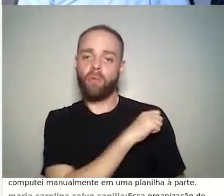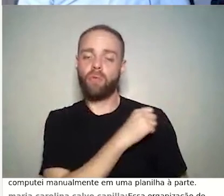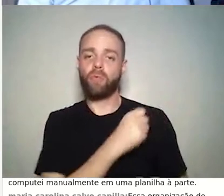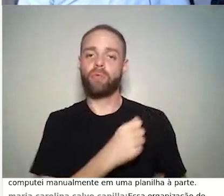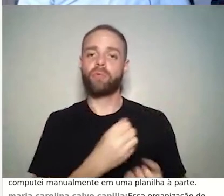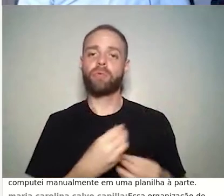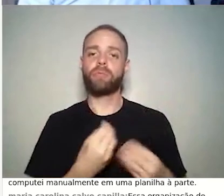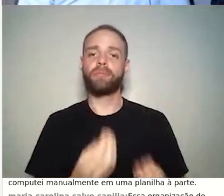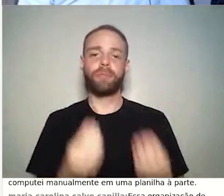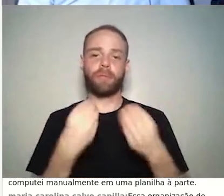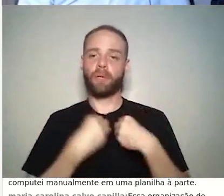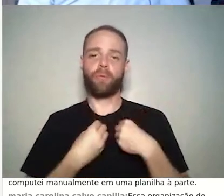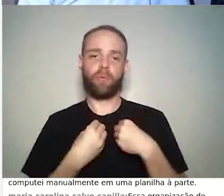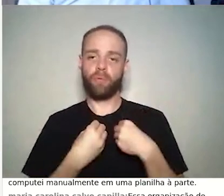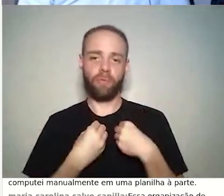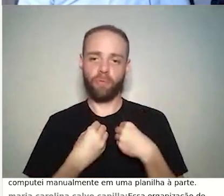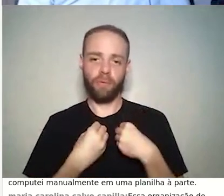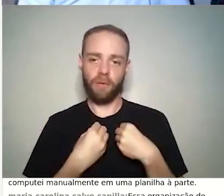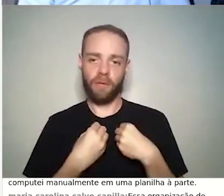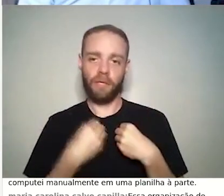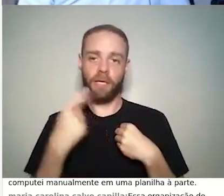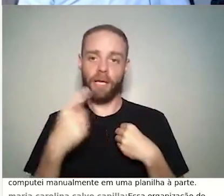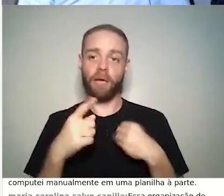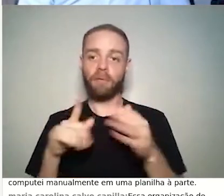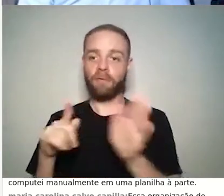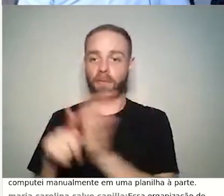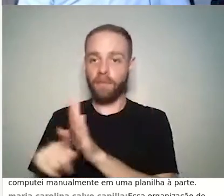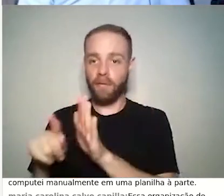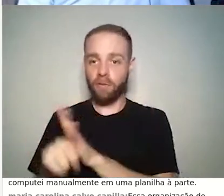gente vai lá nesse questionário, então